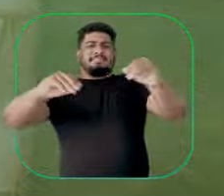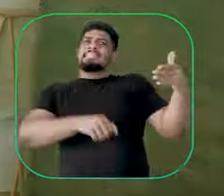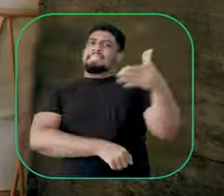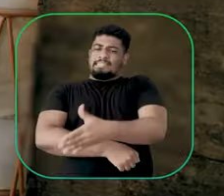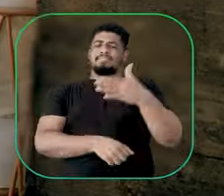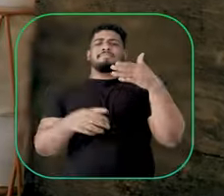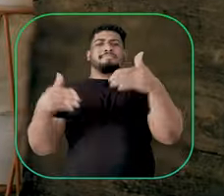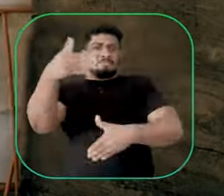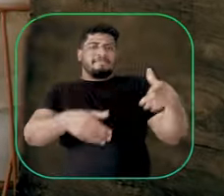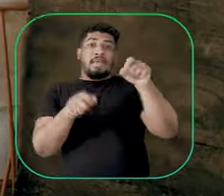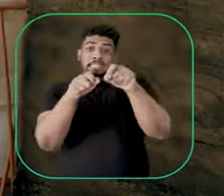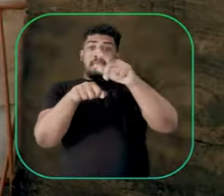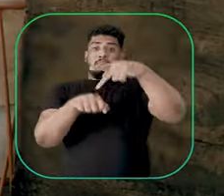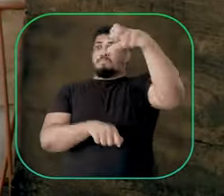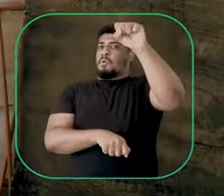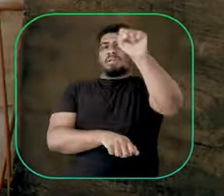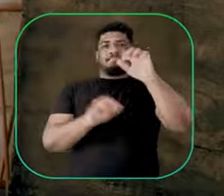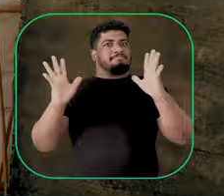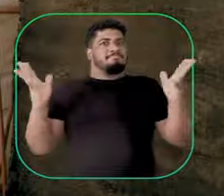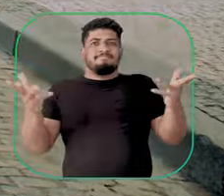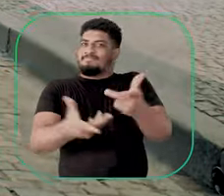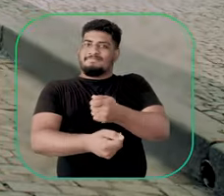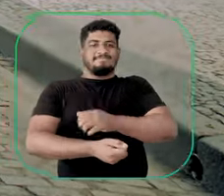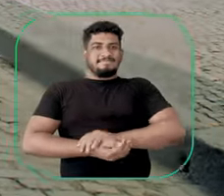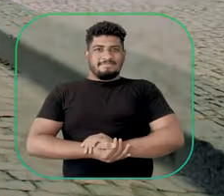aconselho a todo mundo a fazer essa pós, que é uma maravilha.